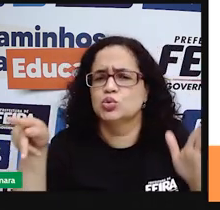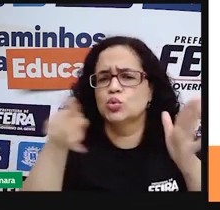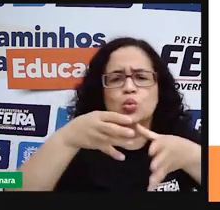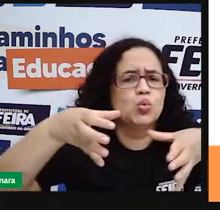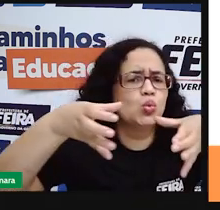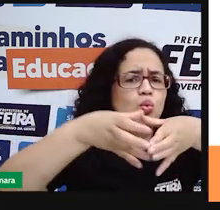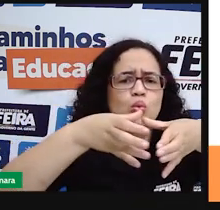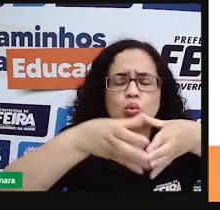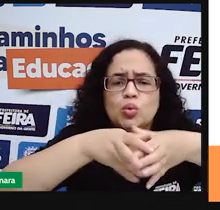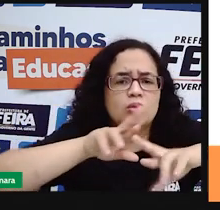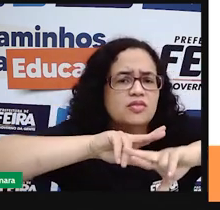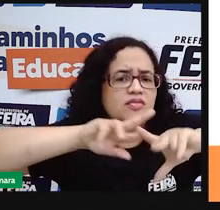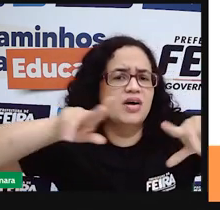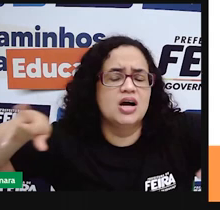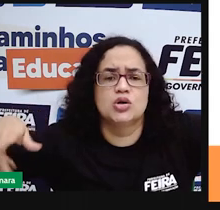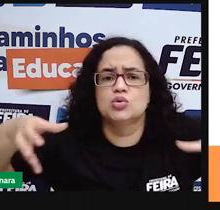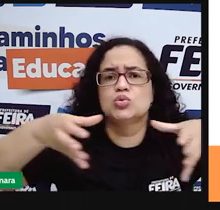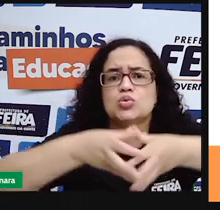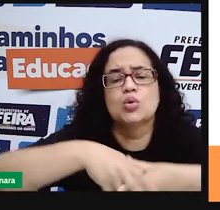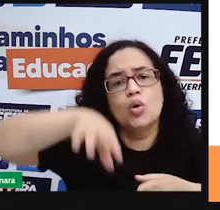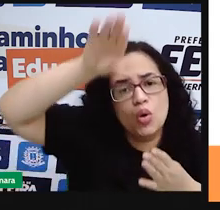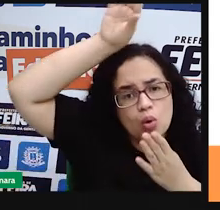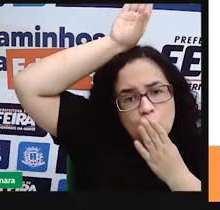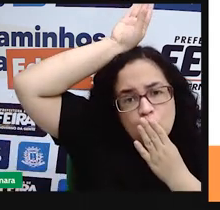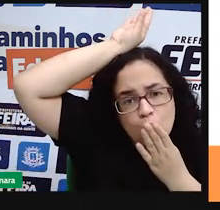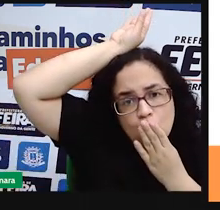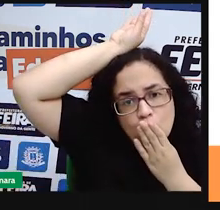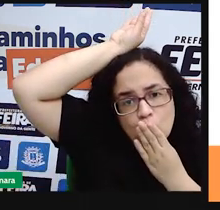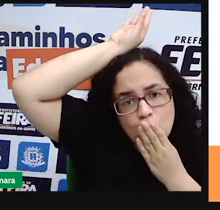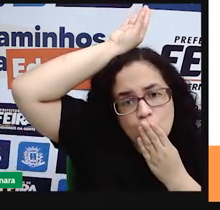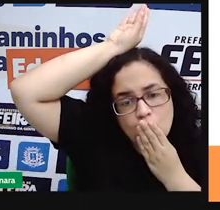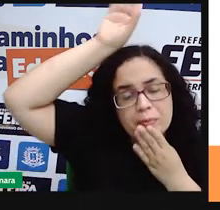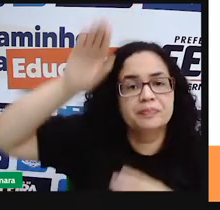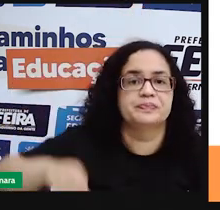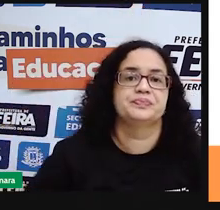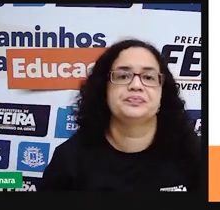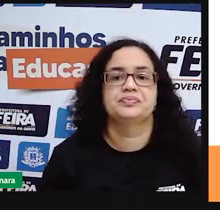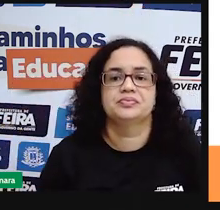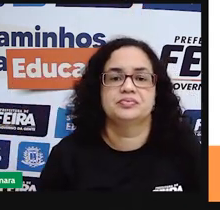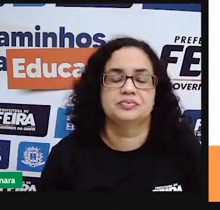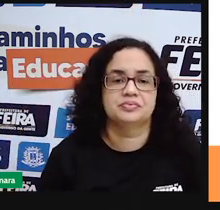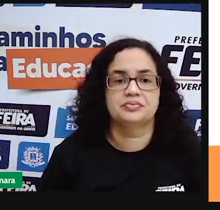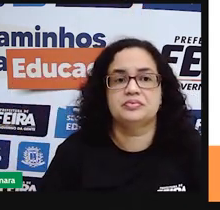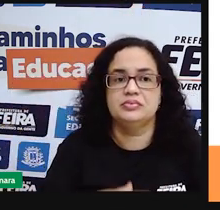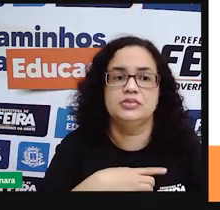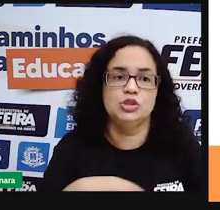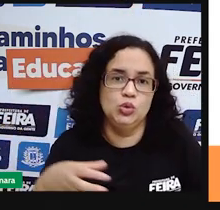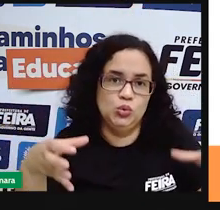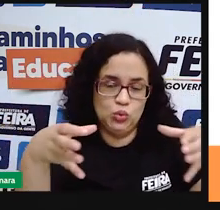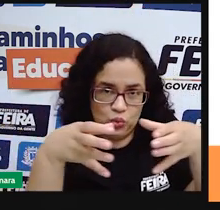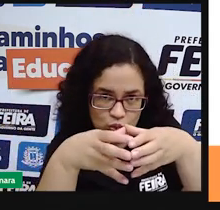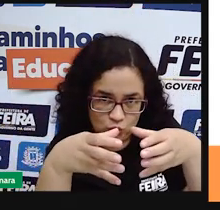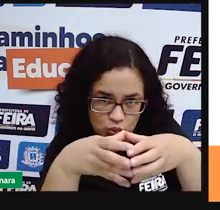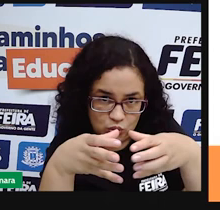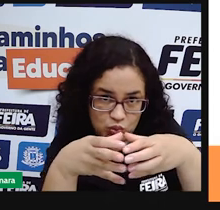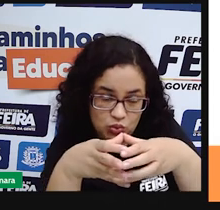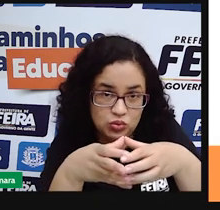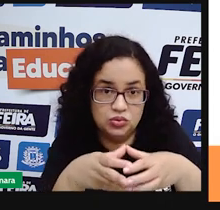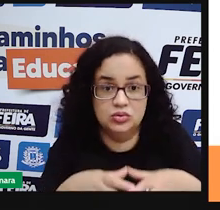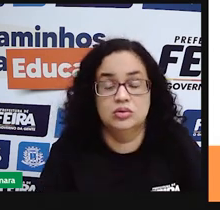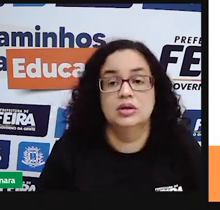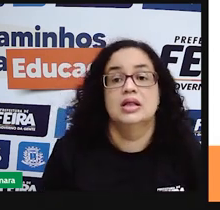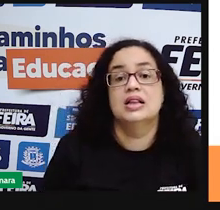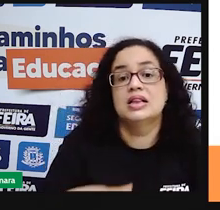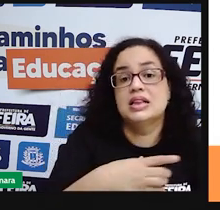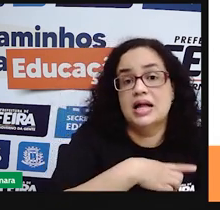Estão lembrados aí do Paiaiá, não é? A etnia aí, esse grupo indígena, o Paiaiá, é o que tinha aqui em Pereira de